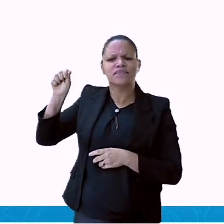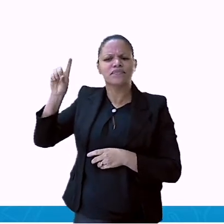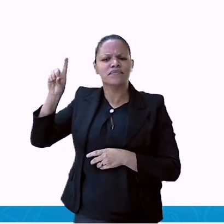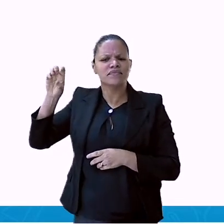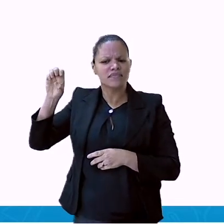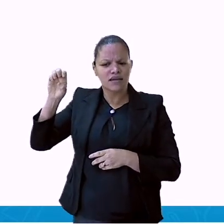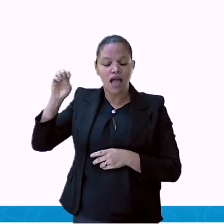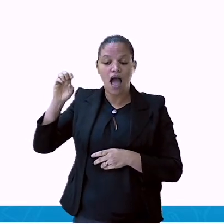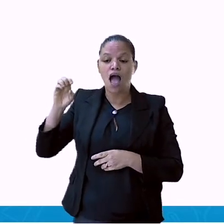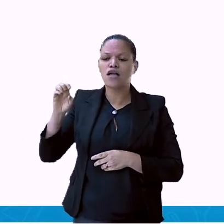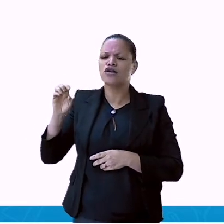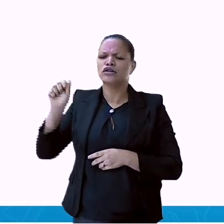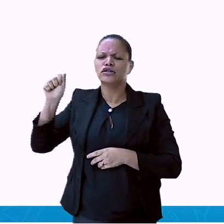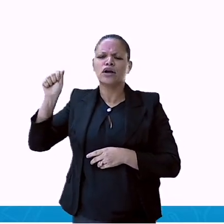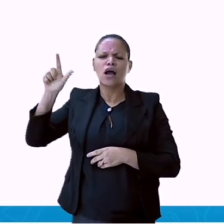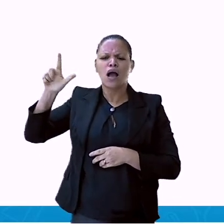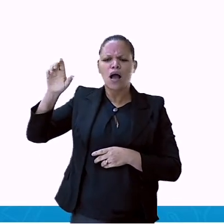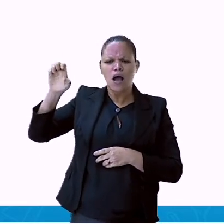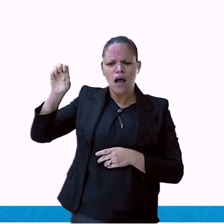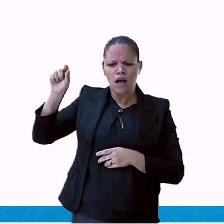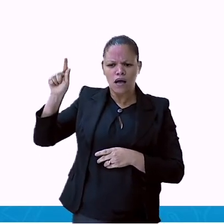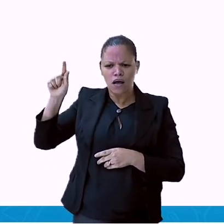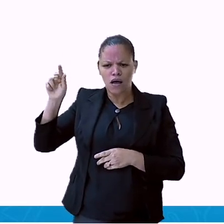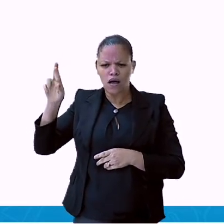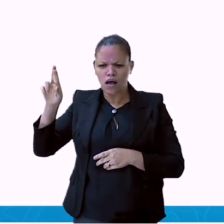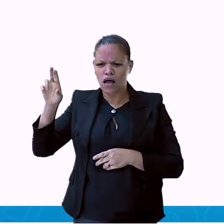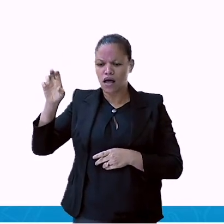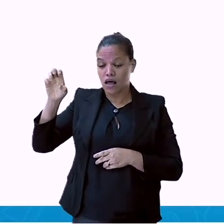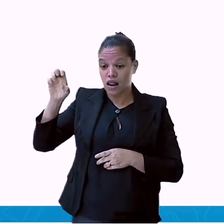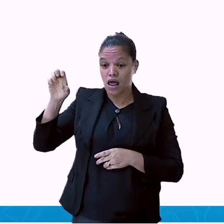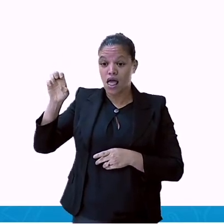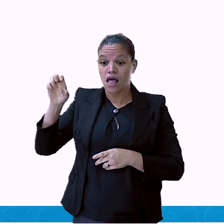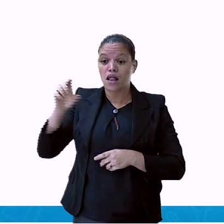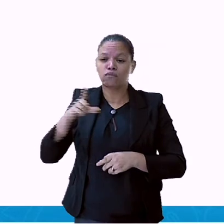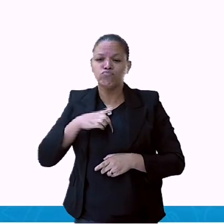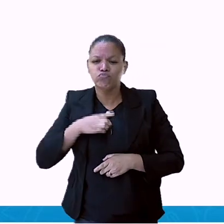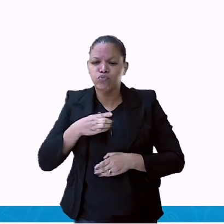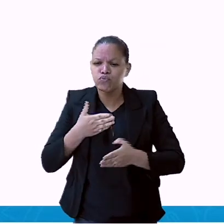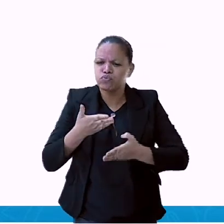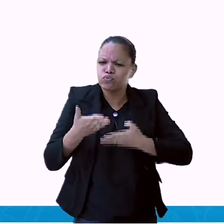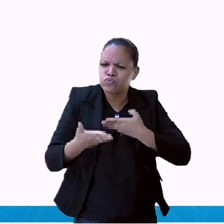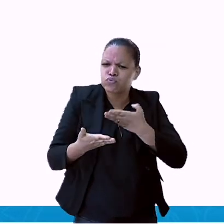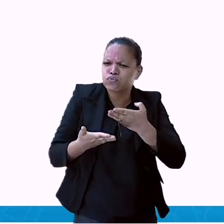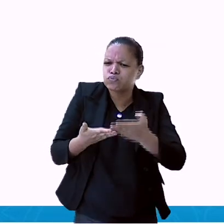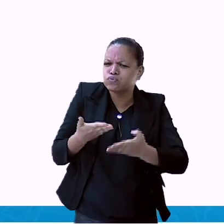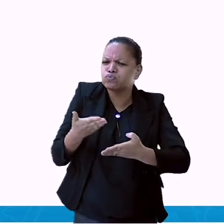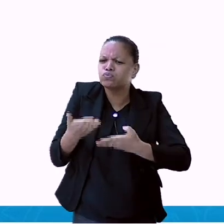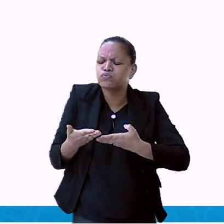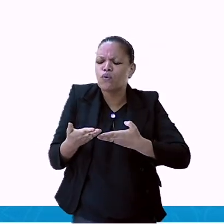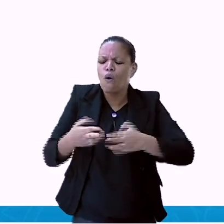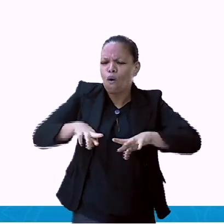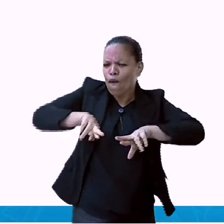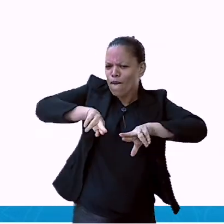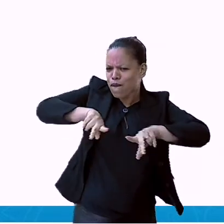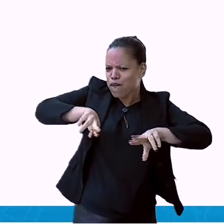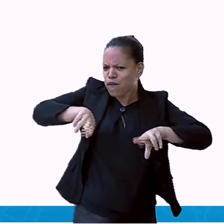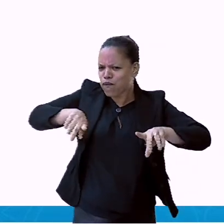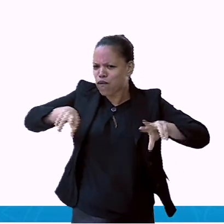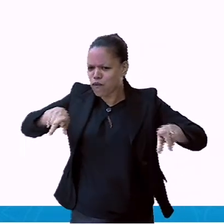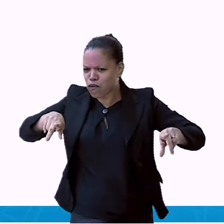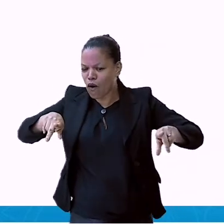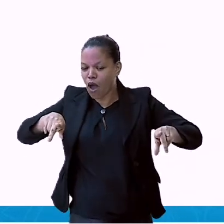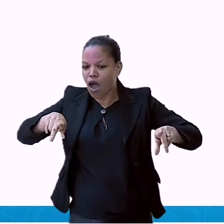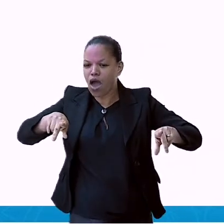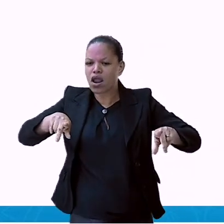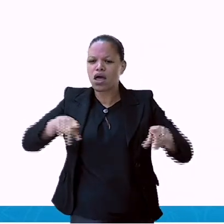semestral da quantidade de consultas médicas nas diferentes especialidades. As informações